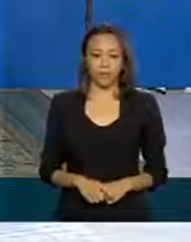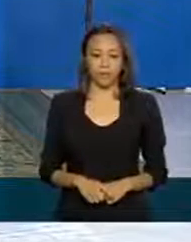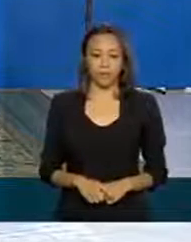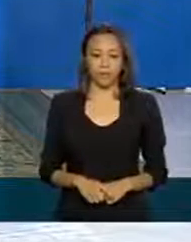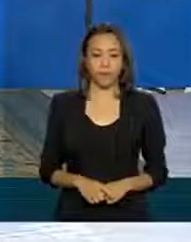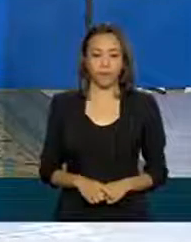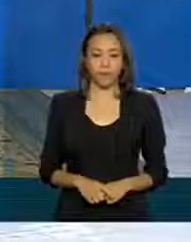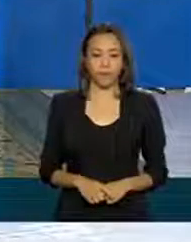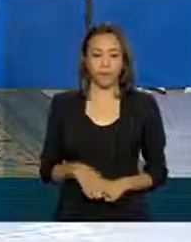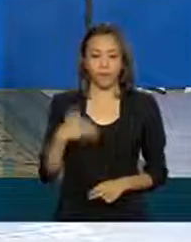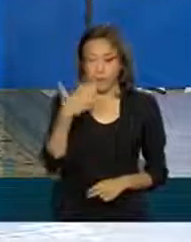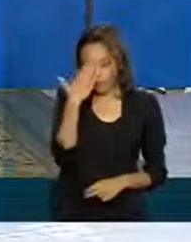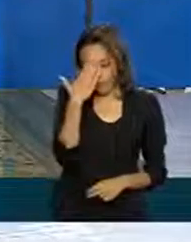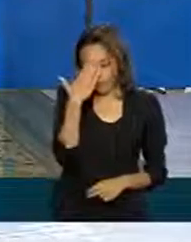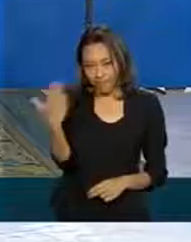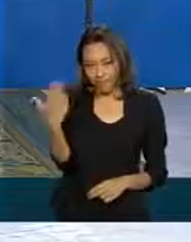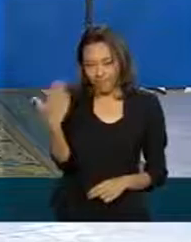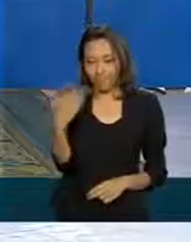Obrigado, presidente.